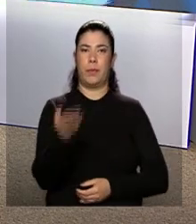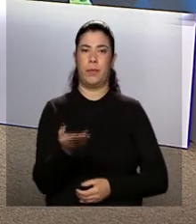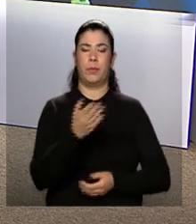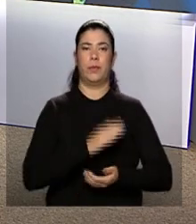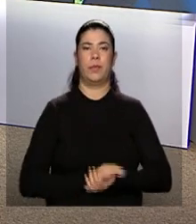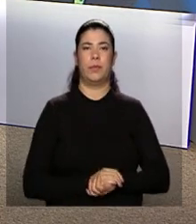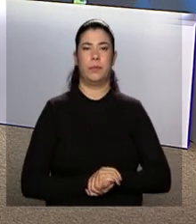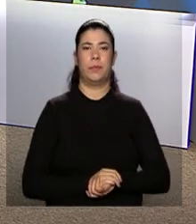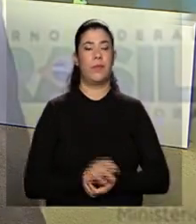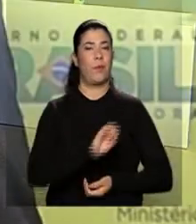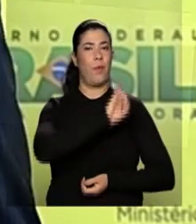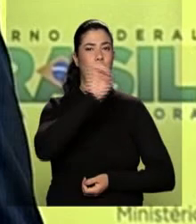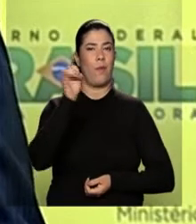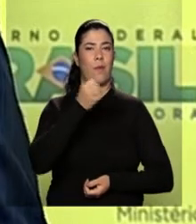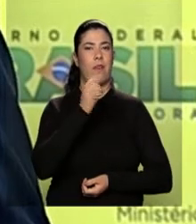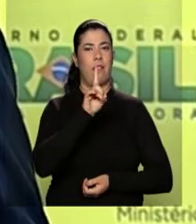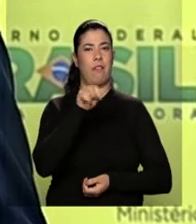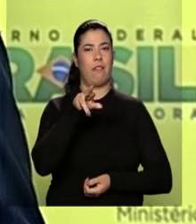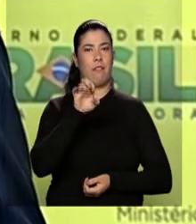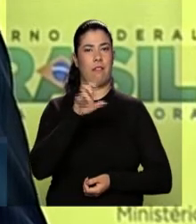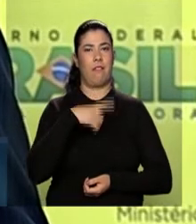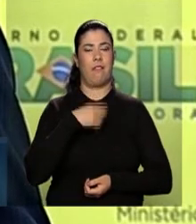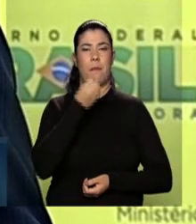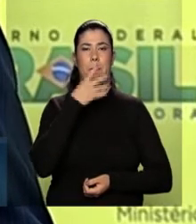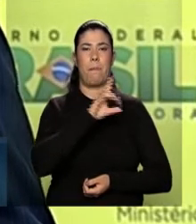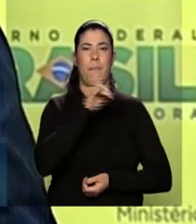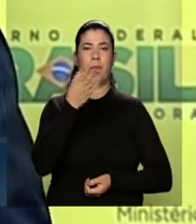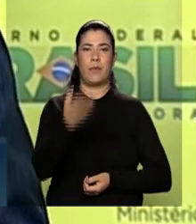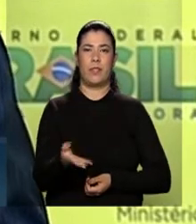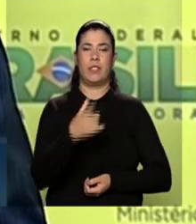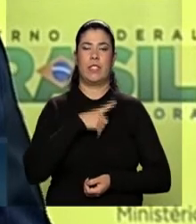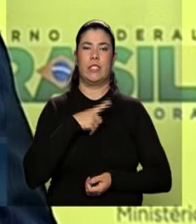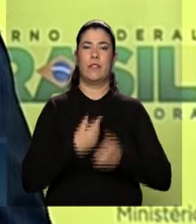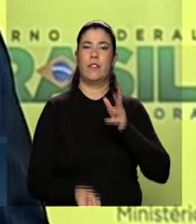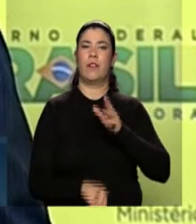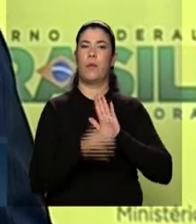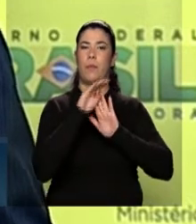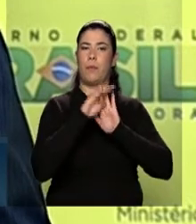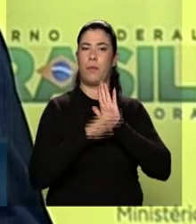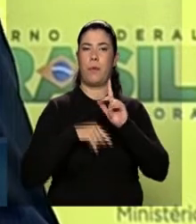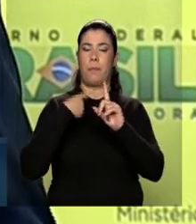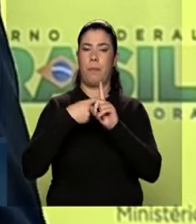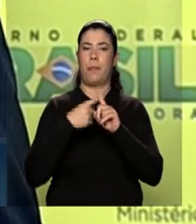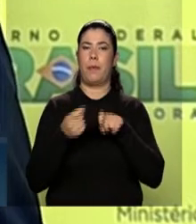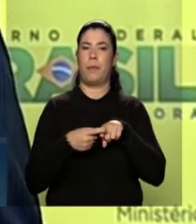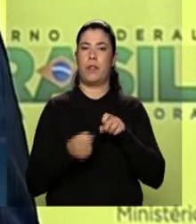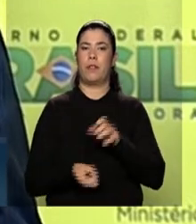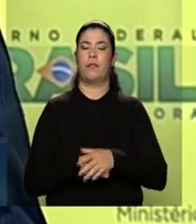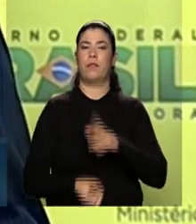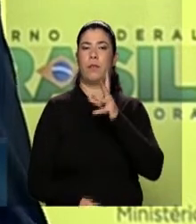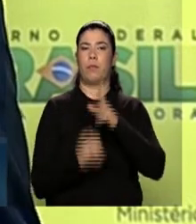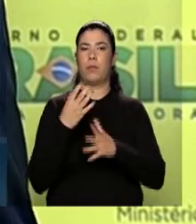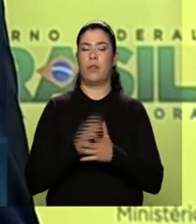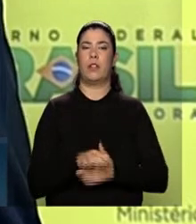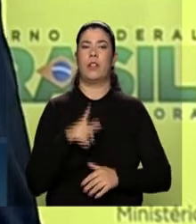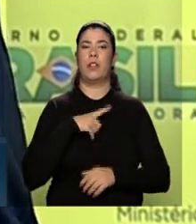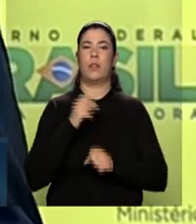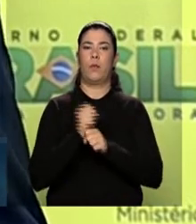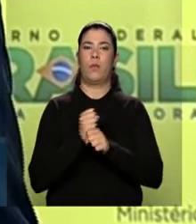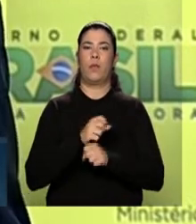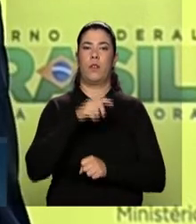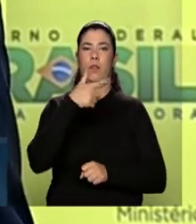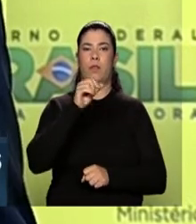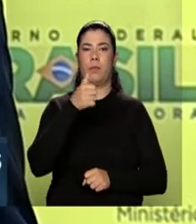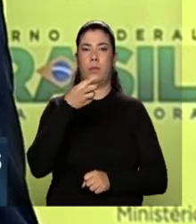Olá, Daniela. Bom dia. O programa Mais Médicos foi criado em 2013 e prevê investimentos na área de infraestrutura, em